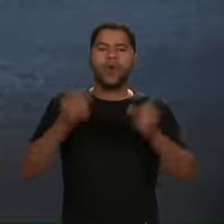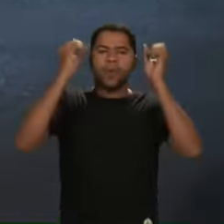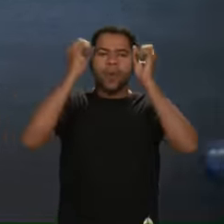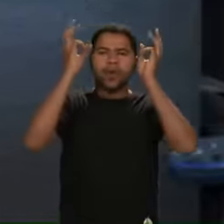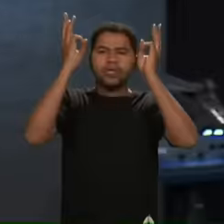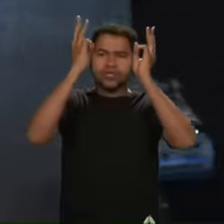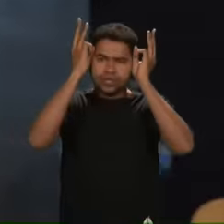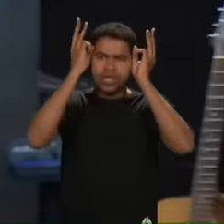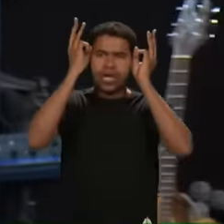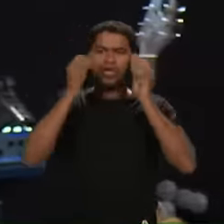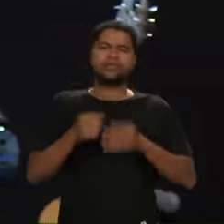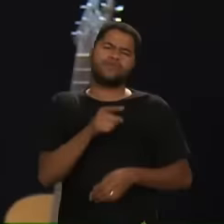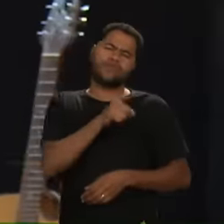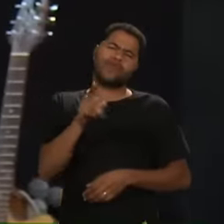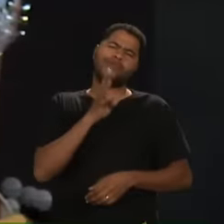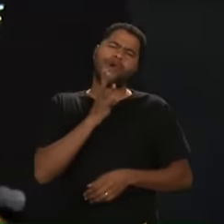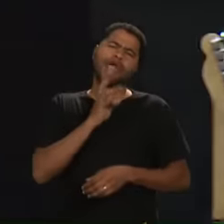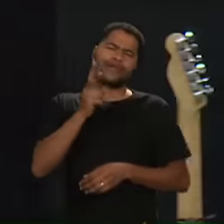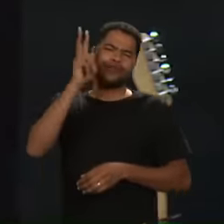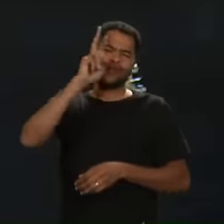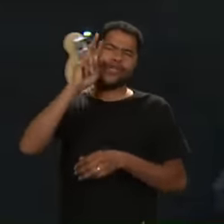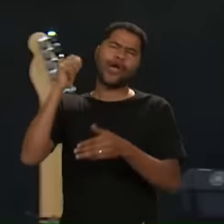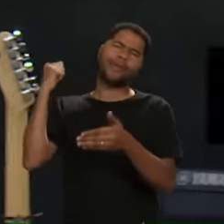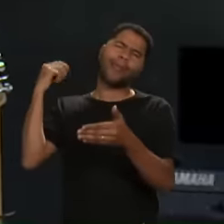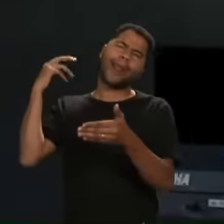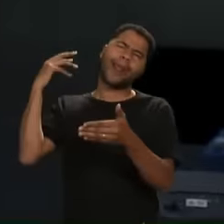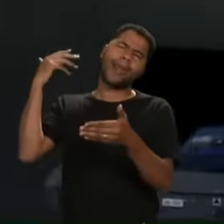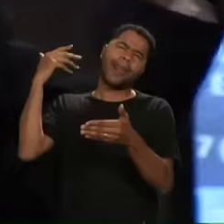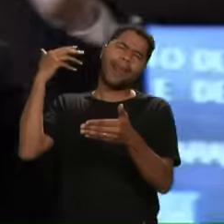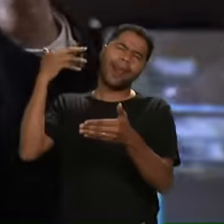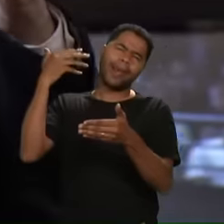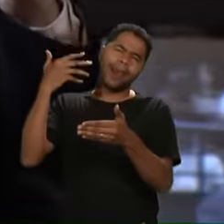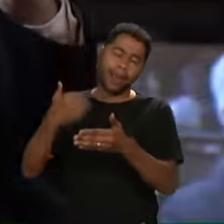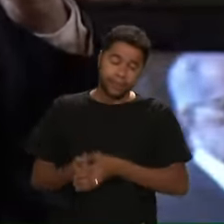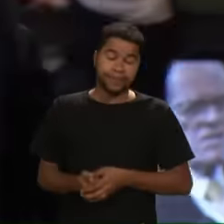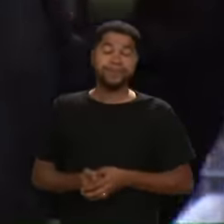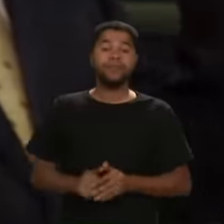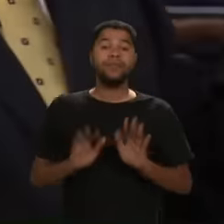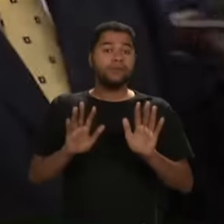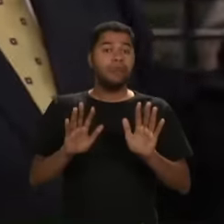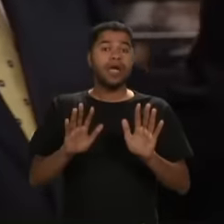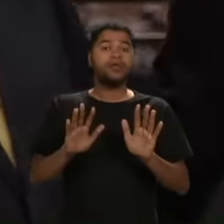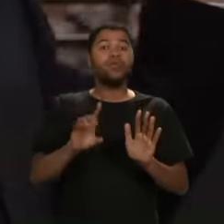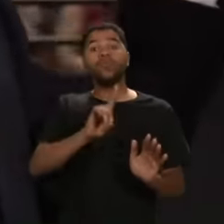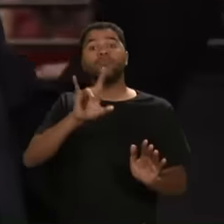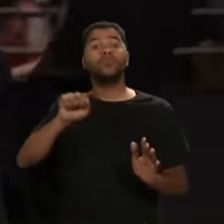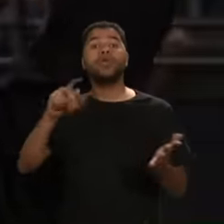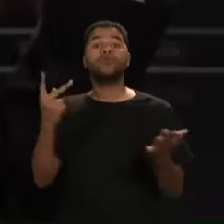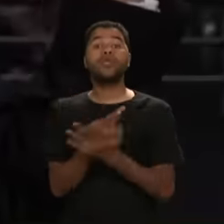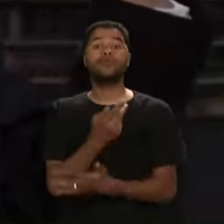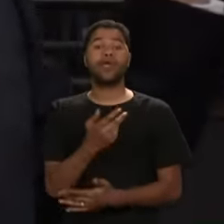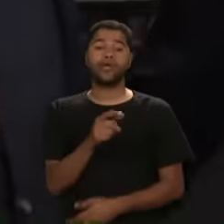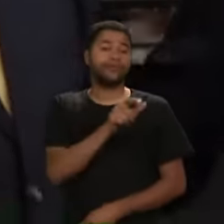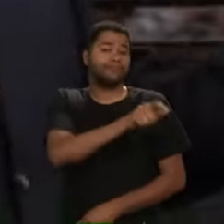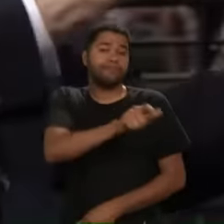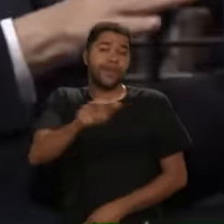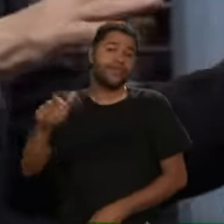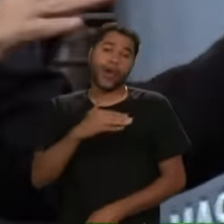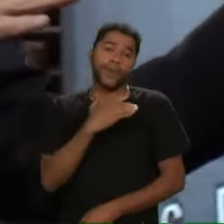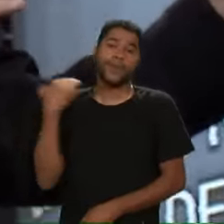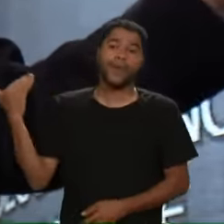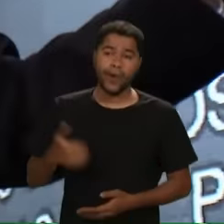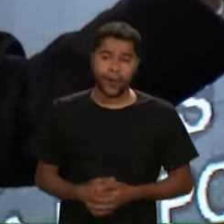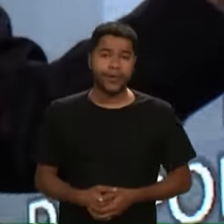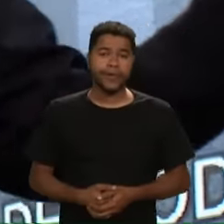homem Você conhece Toda a história dele Mas todo homem Um dia vai morrer Ele